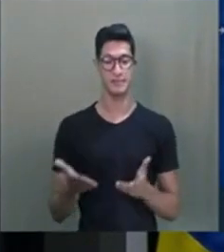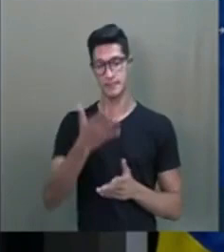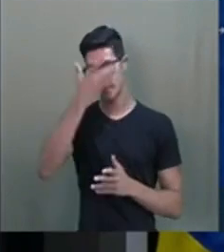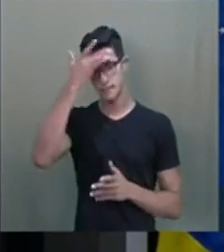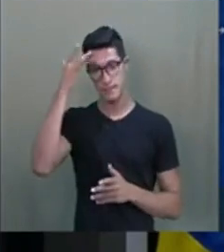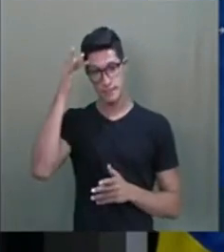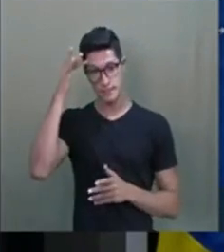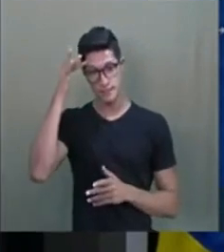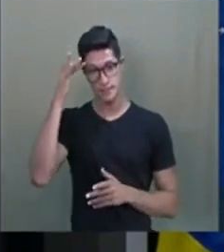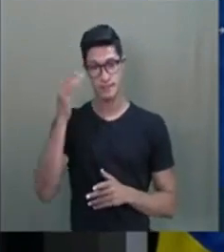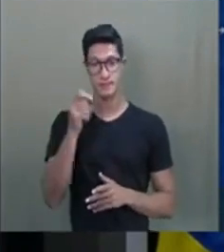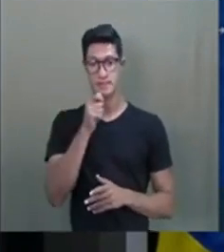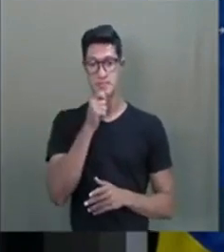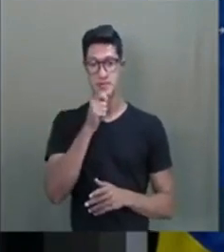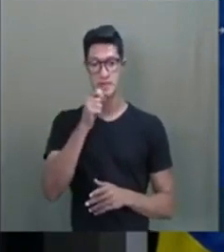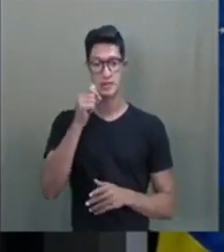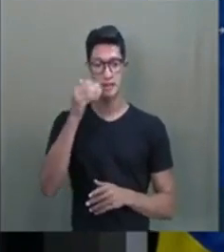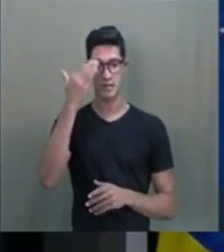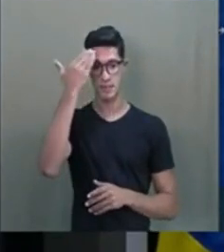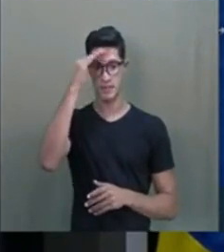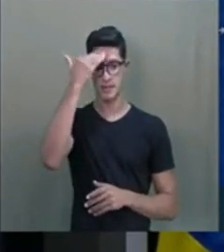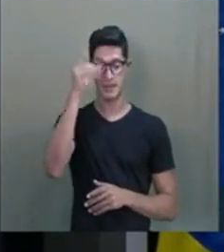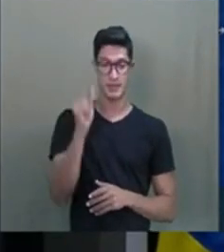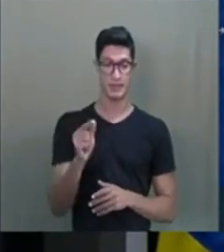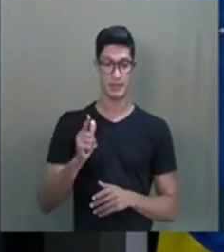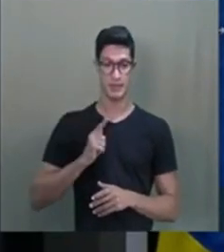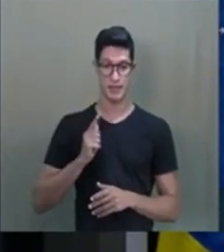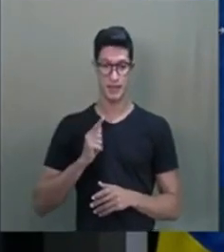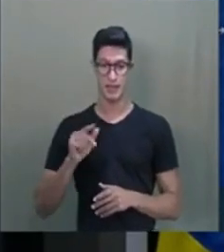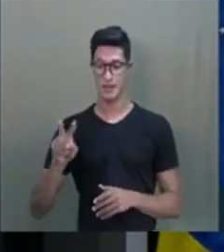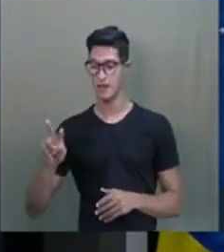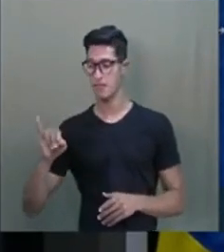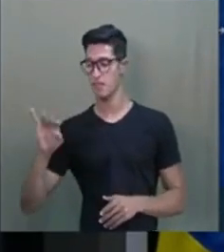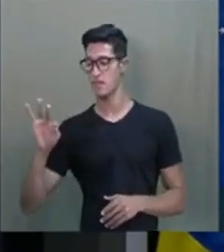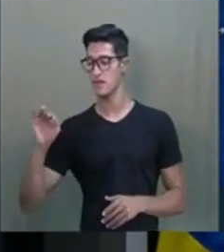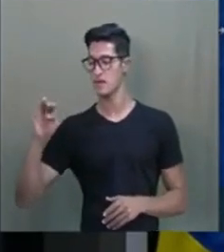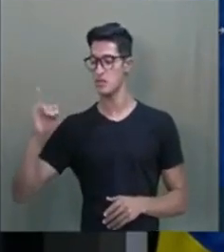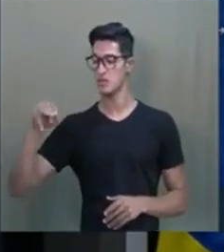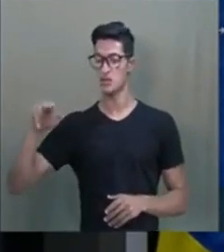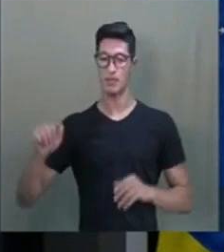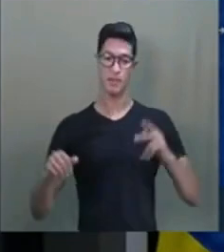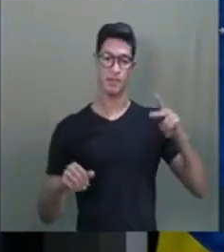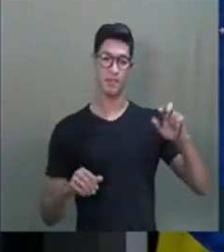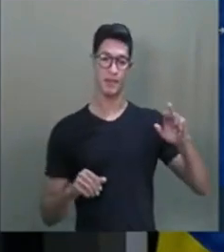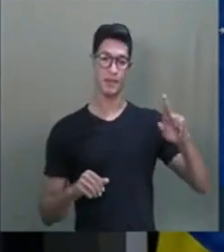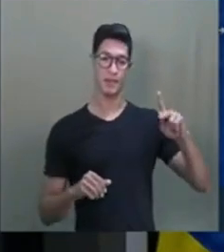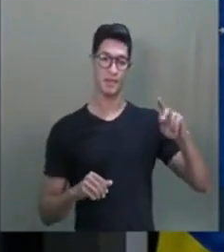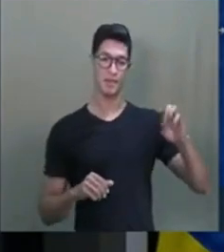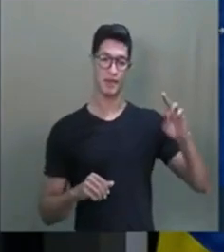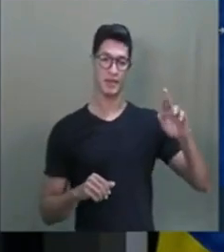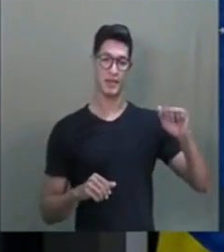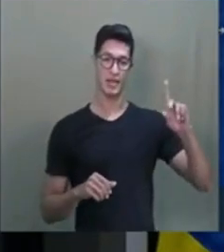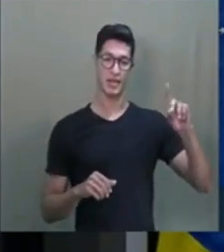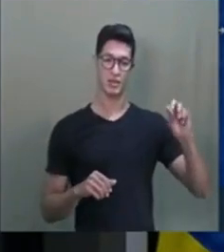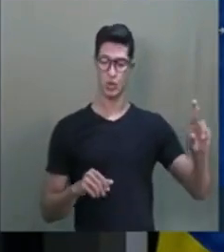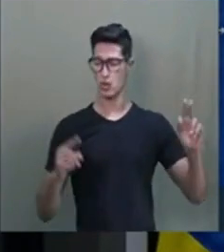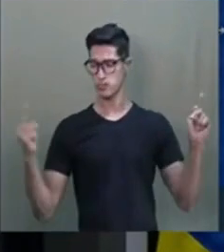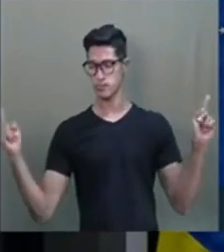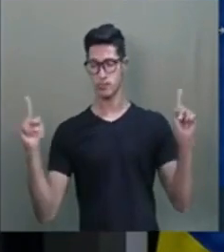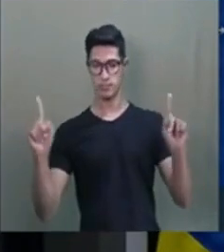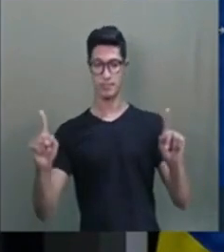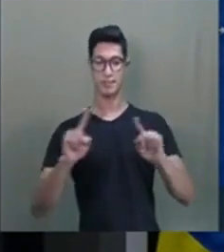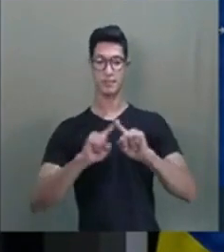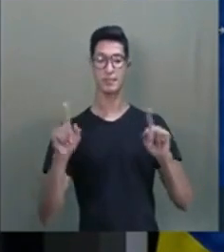pessoas ainda não entendem que não existe vítima e perpetrador. Para a Justiça, óbvio, vai ter que ter vítima e perpetrador.